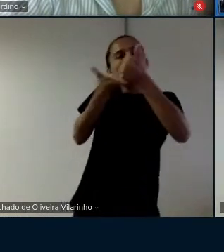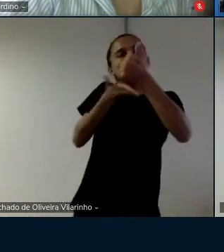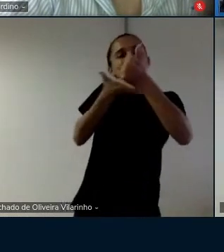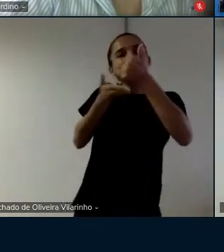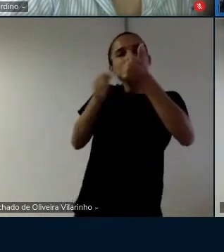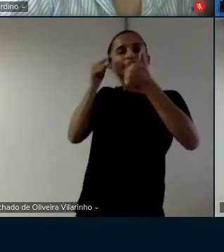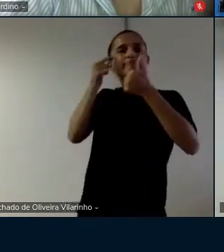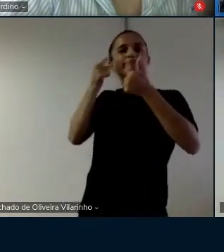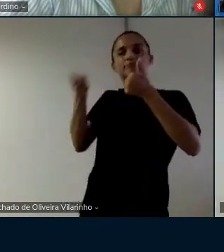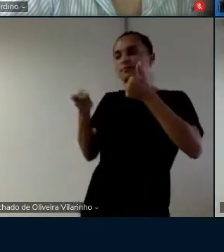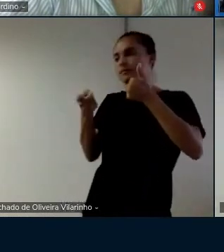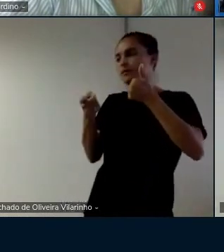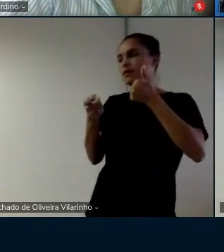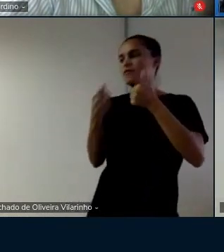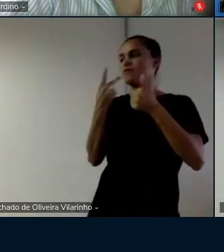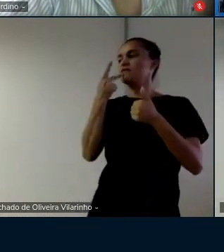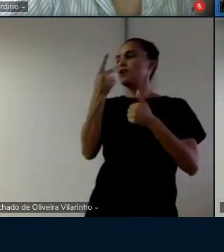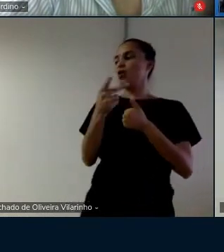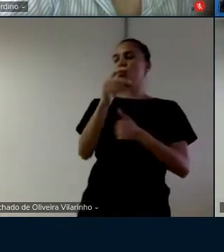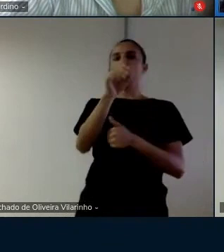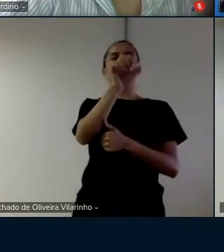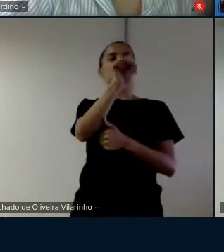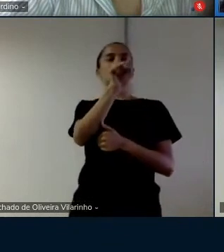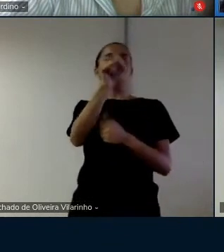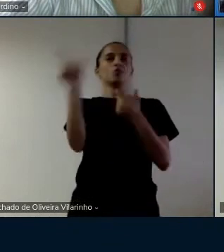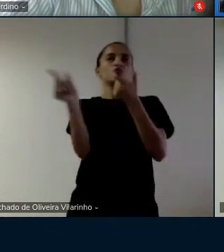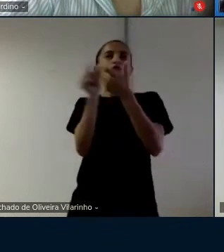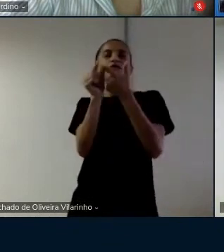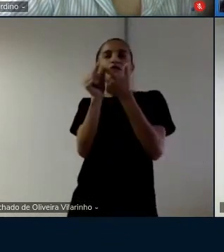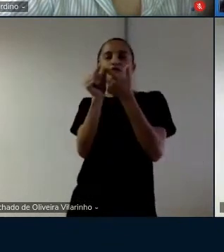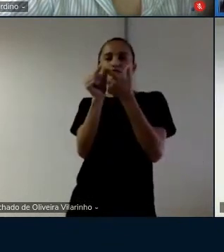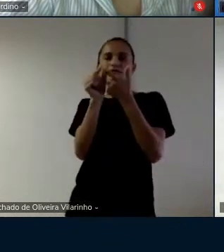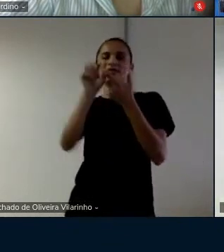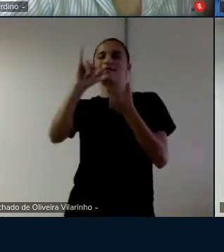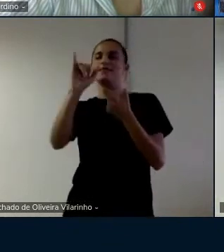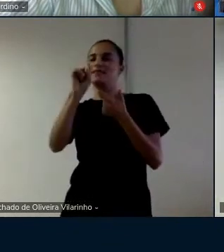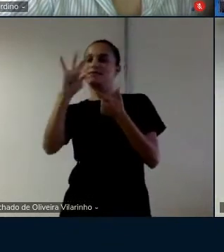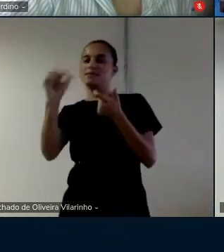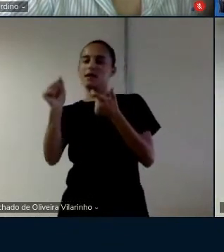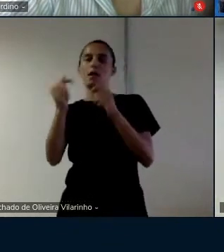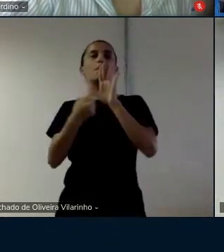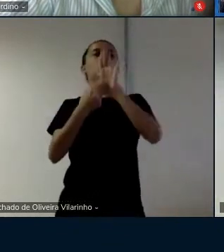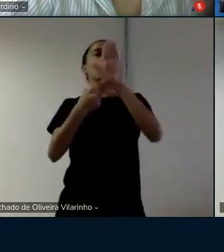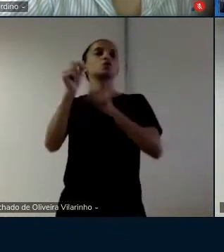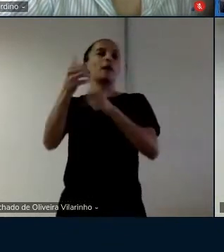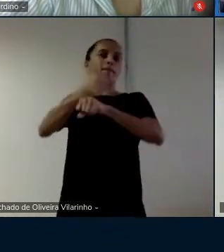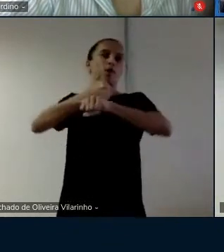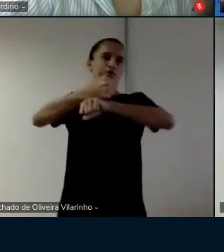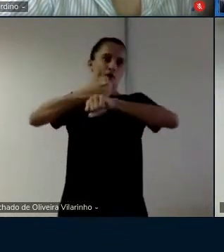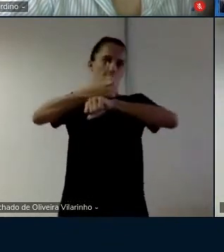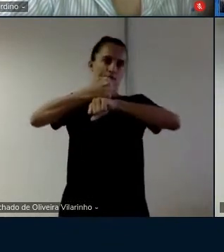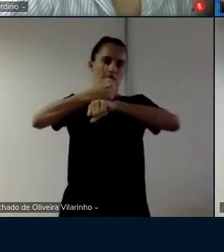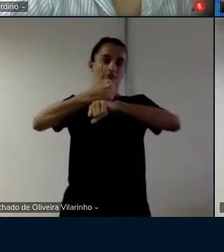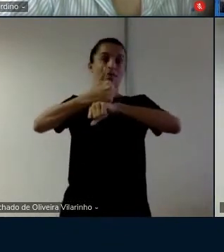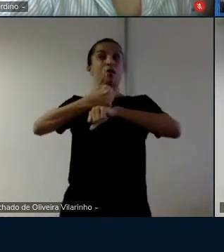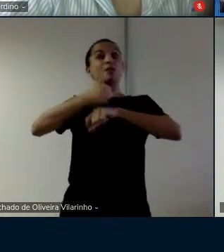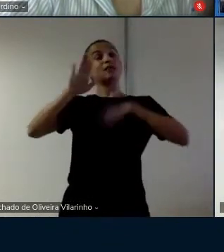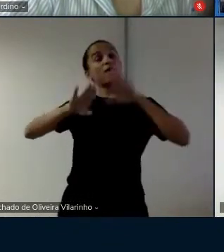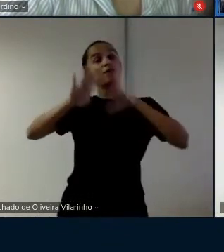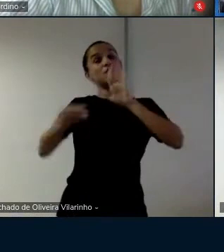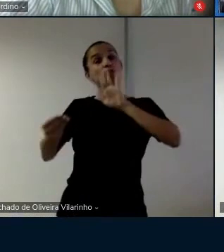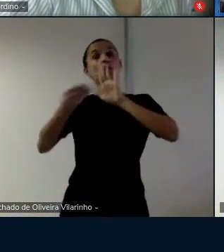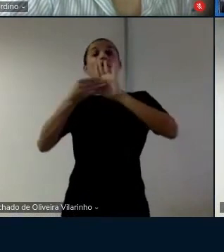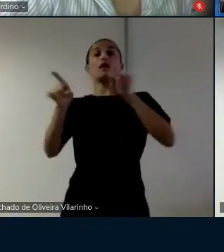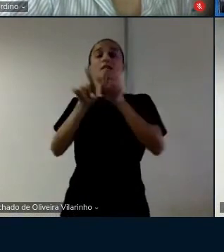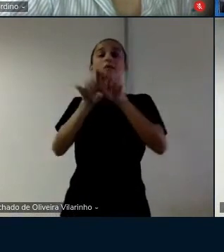você disse que o sufixo zero dor e isa formam produções eu acho que você já vou incluir no